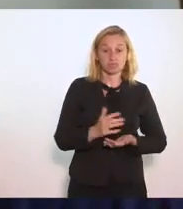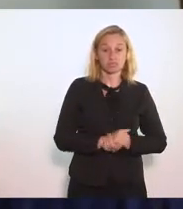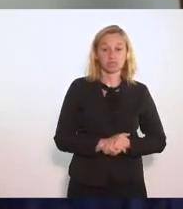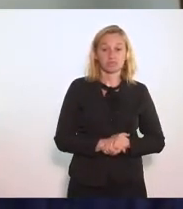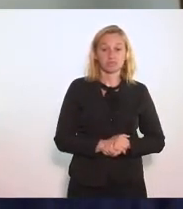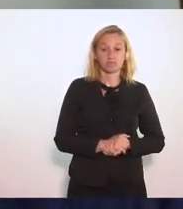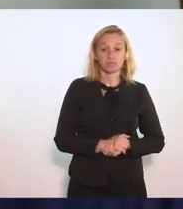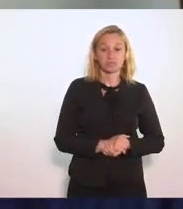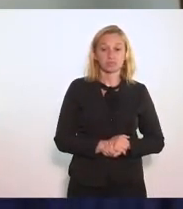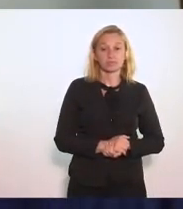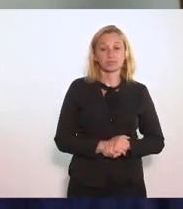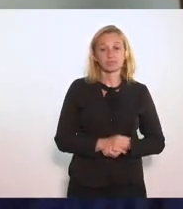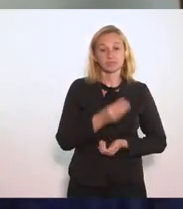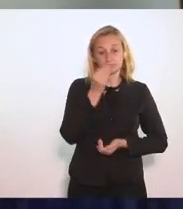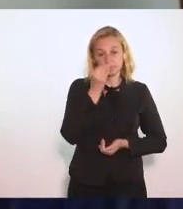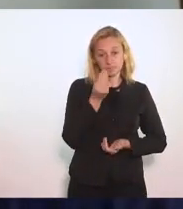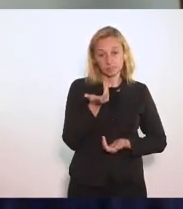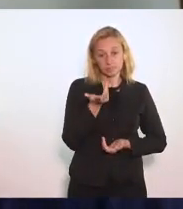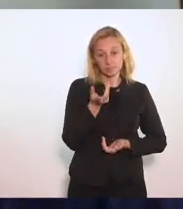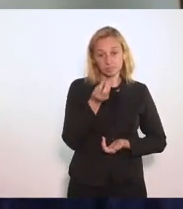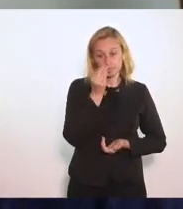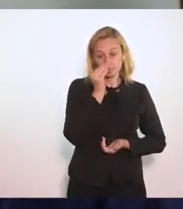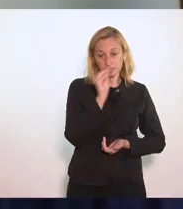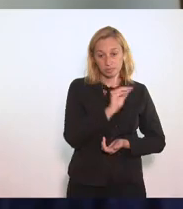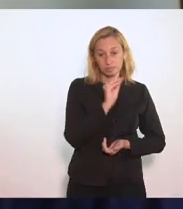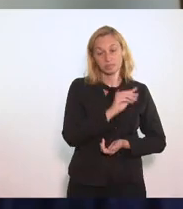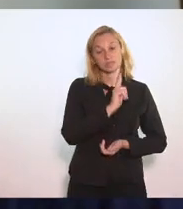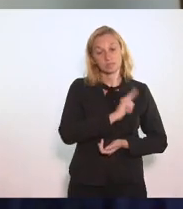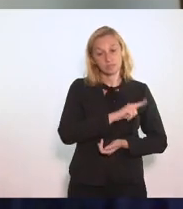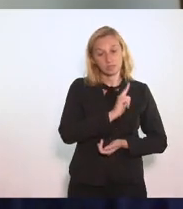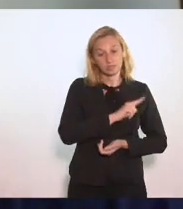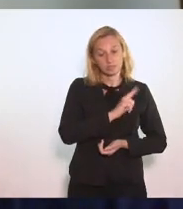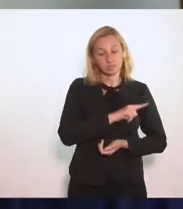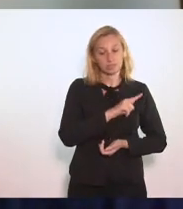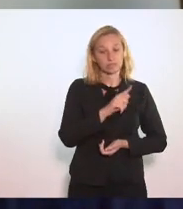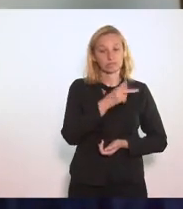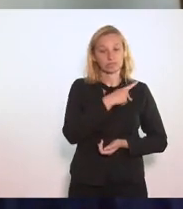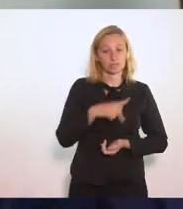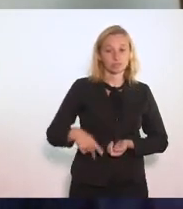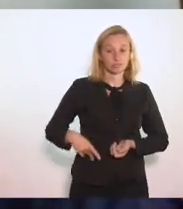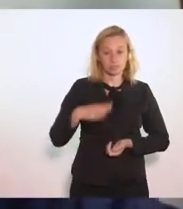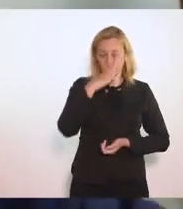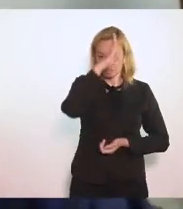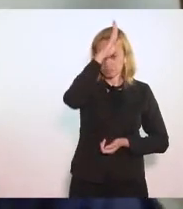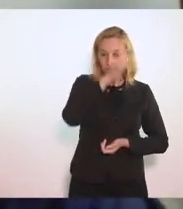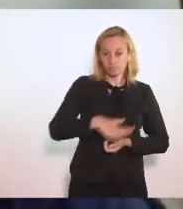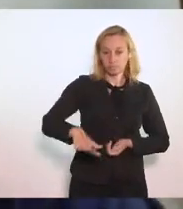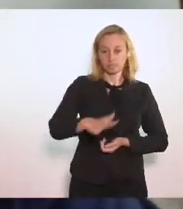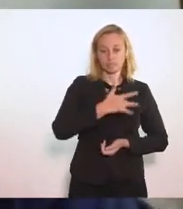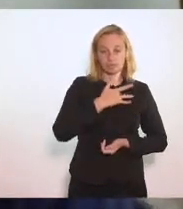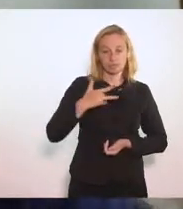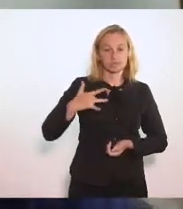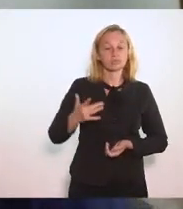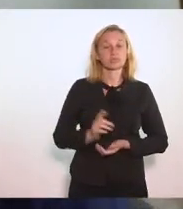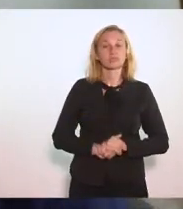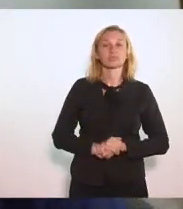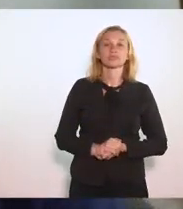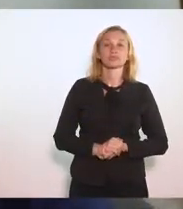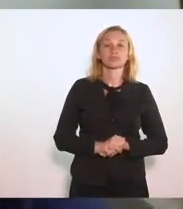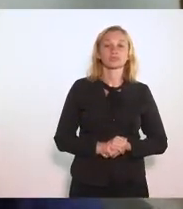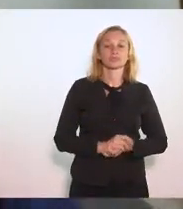ser Repudiado É a gestão Do presidente Bolsonaro Na área Da saúde E aí